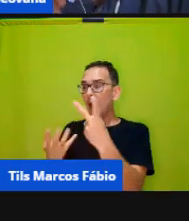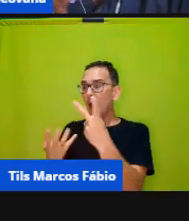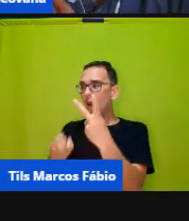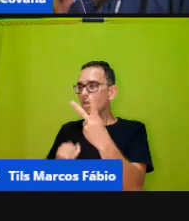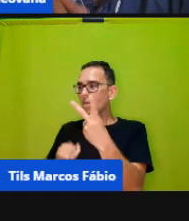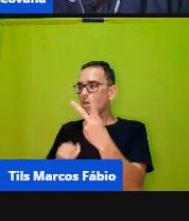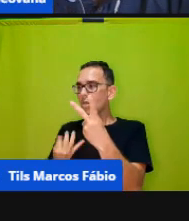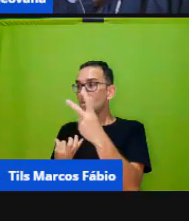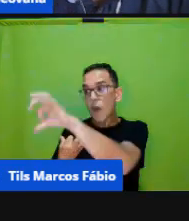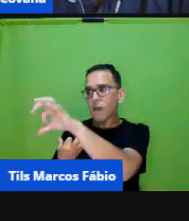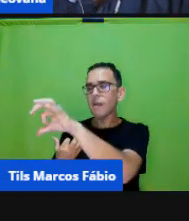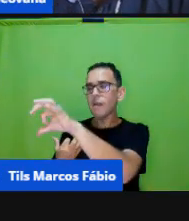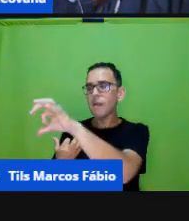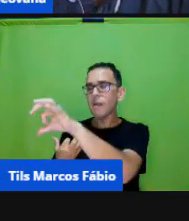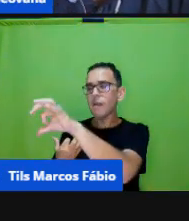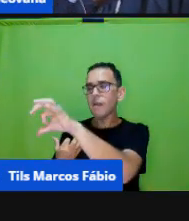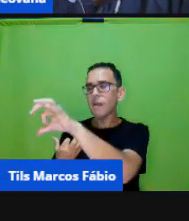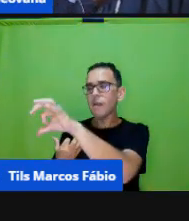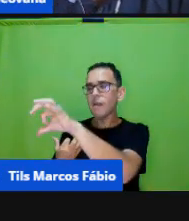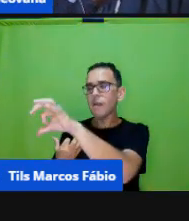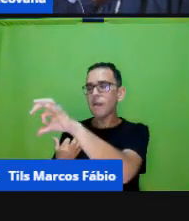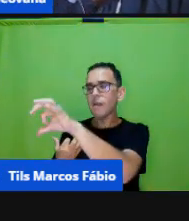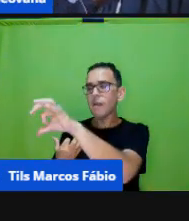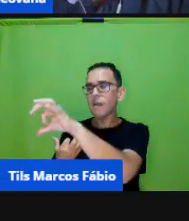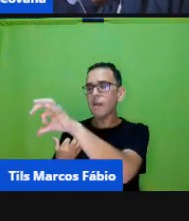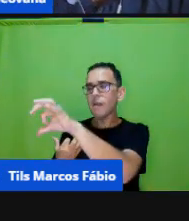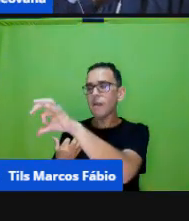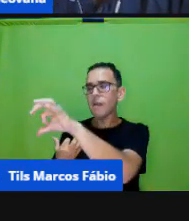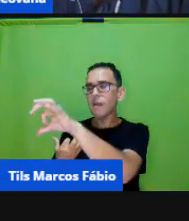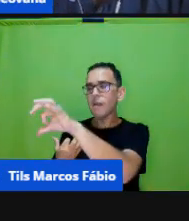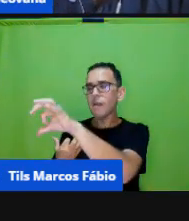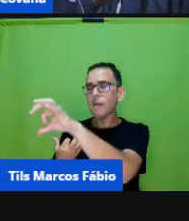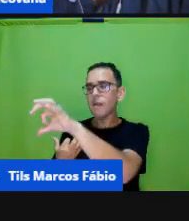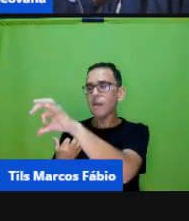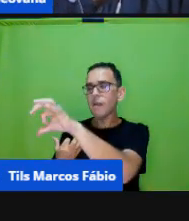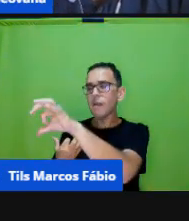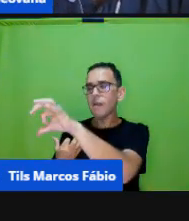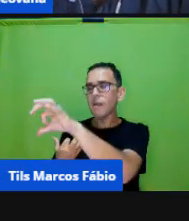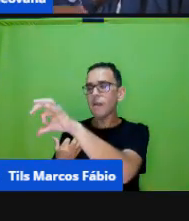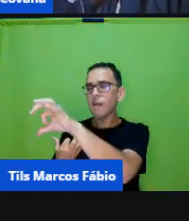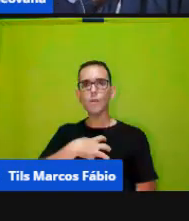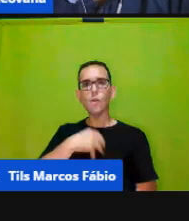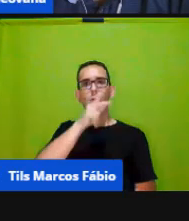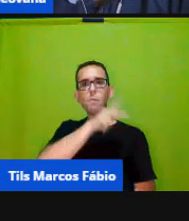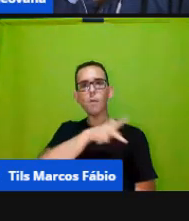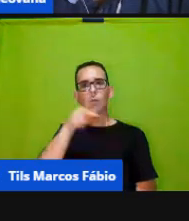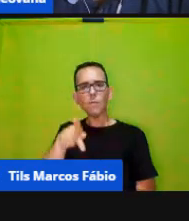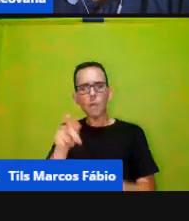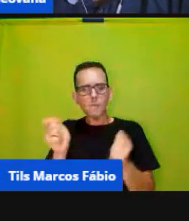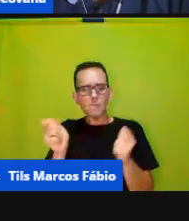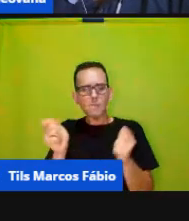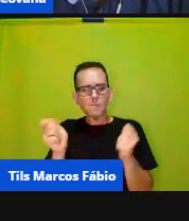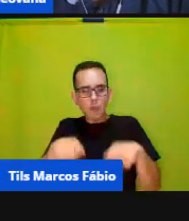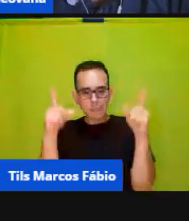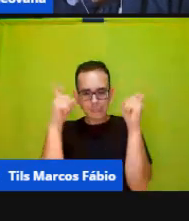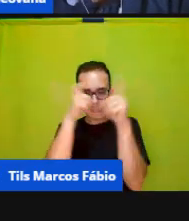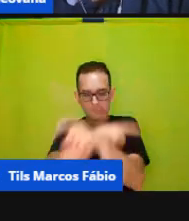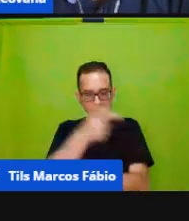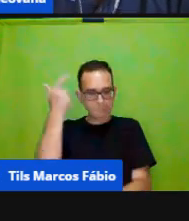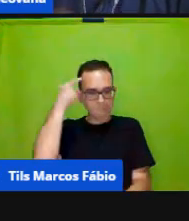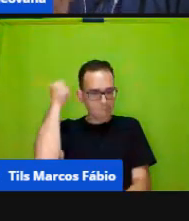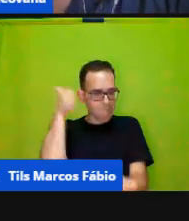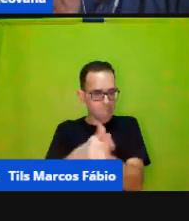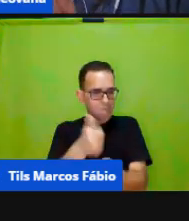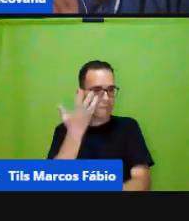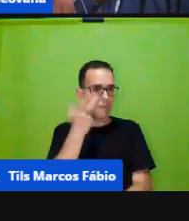falar um pouquinho rapidinho para vocês algumas situações em que o professor ele acaba dificultando o raciocínio lógico da criança